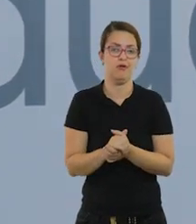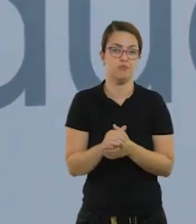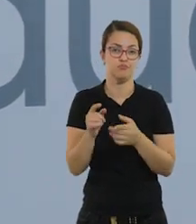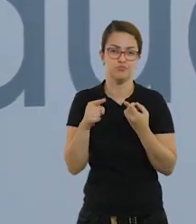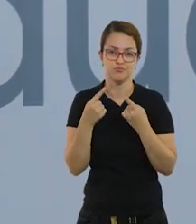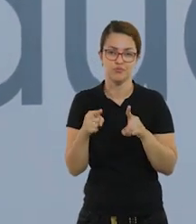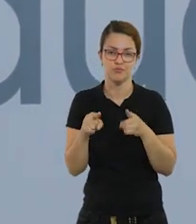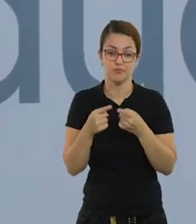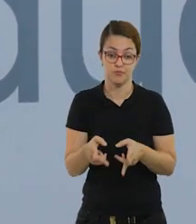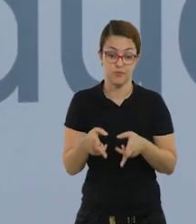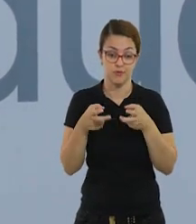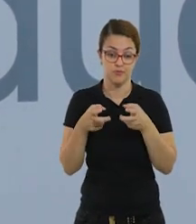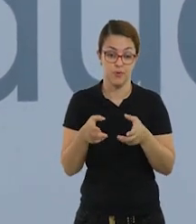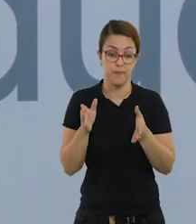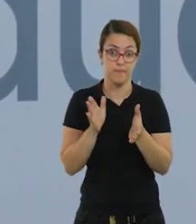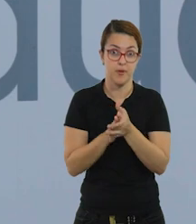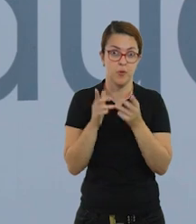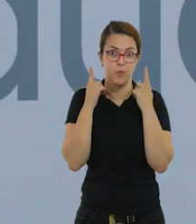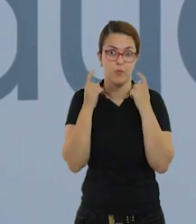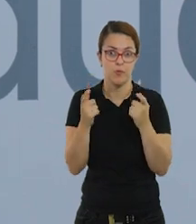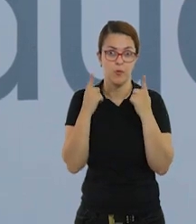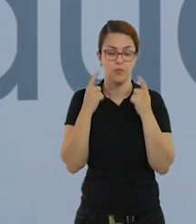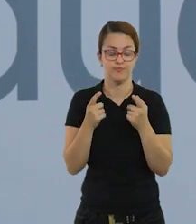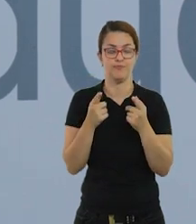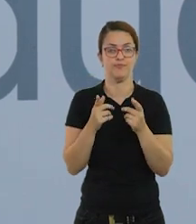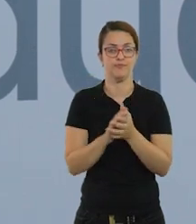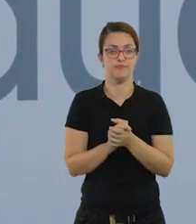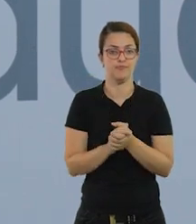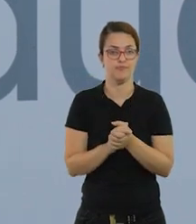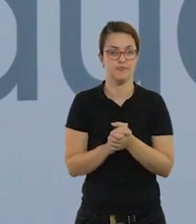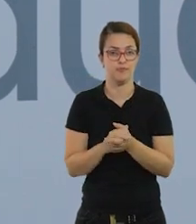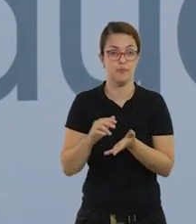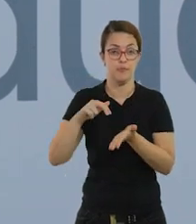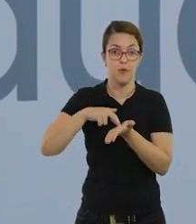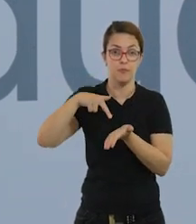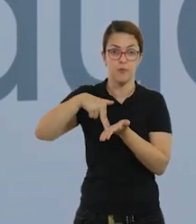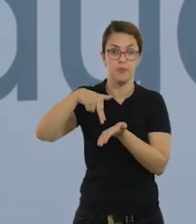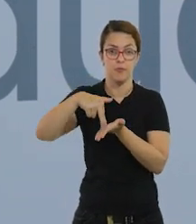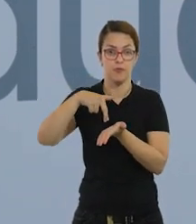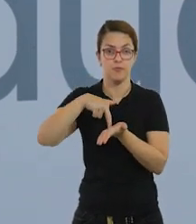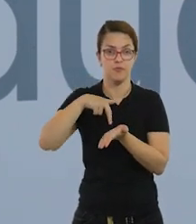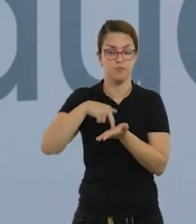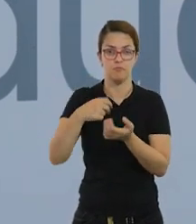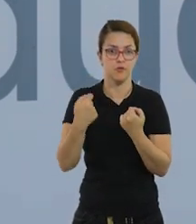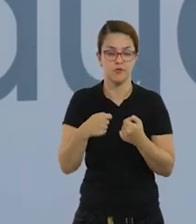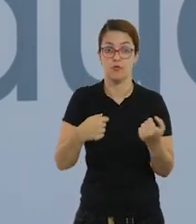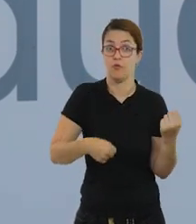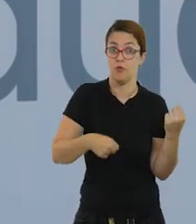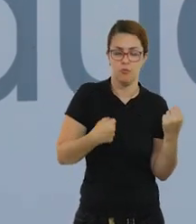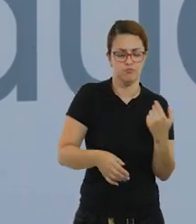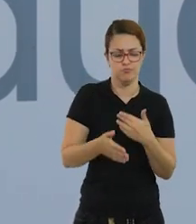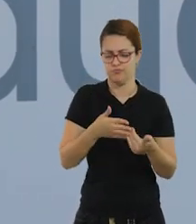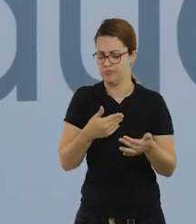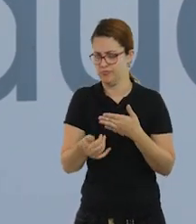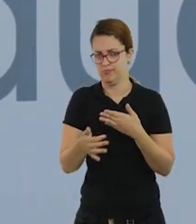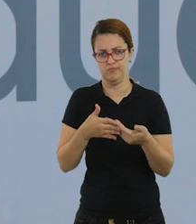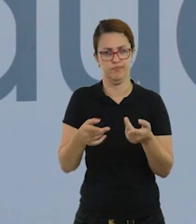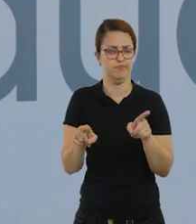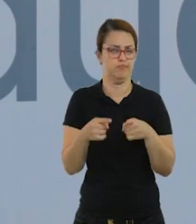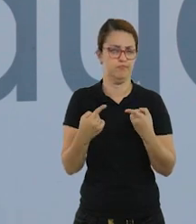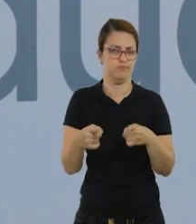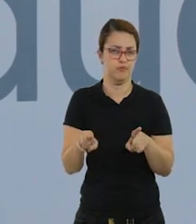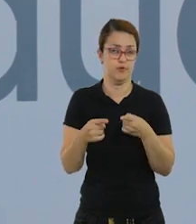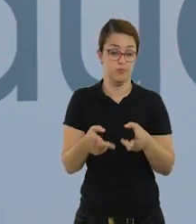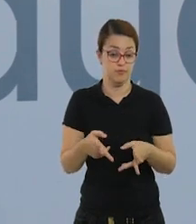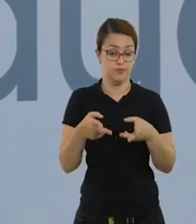música na caixa de som. O importante é identificar essa batida mais forte que a gente exemplificou bastante com violão, né? Não precisa ser com violão, pode ser